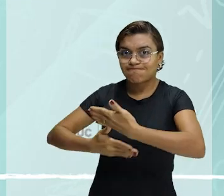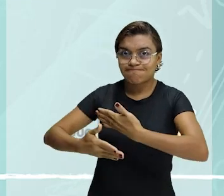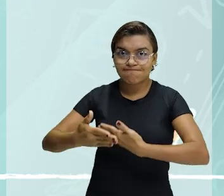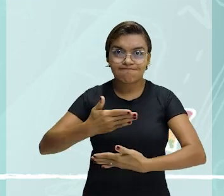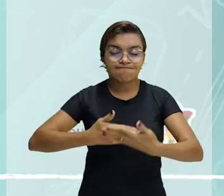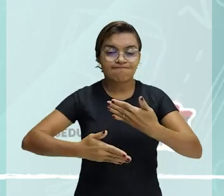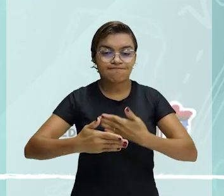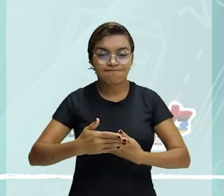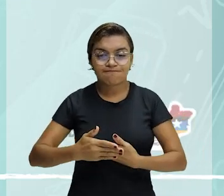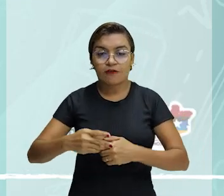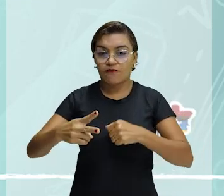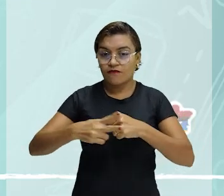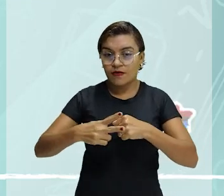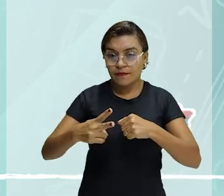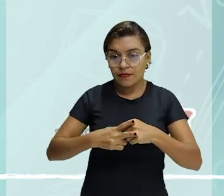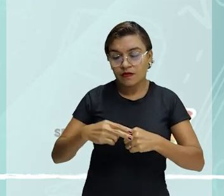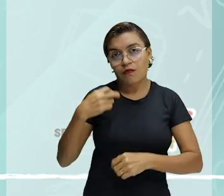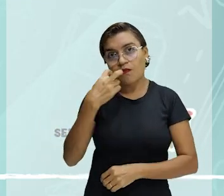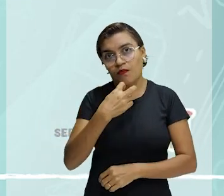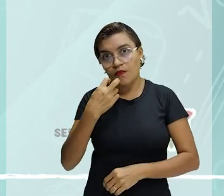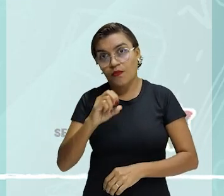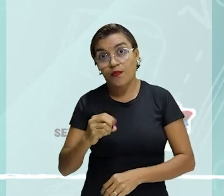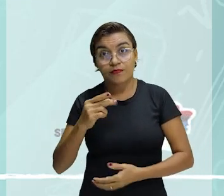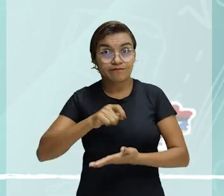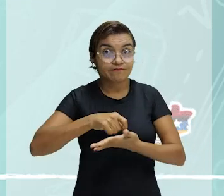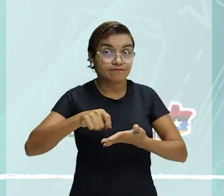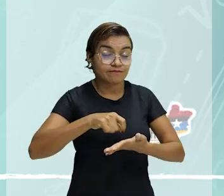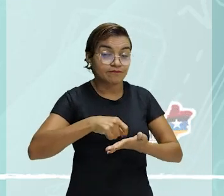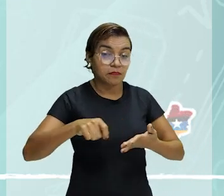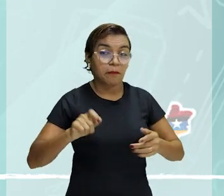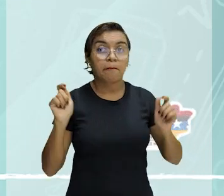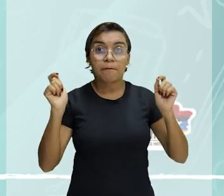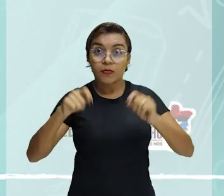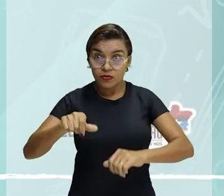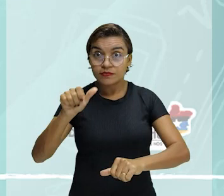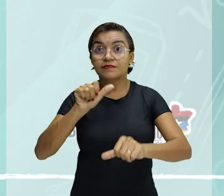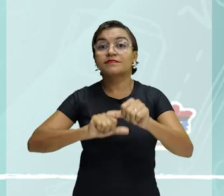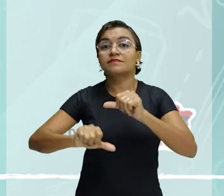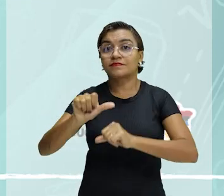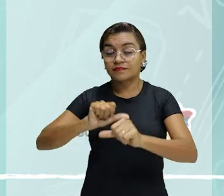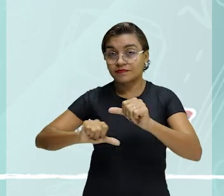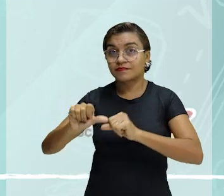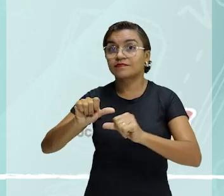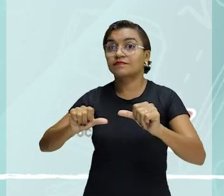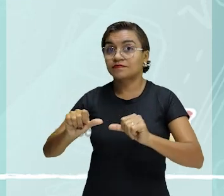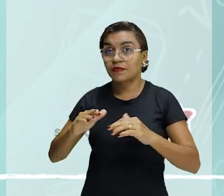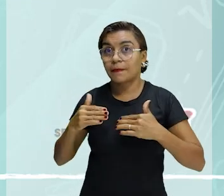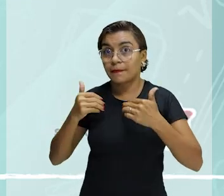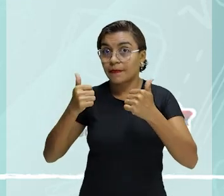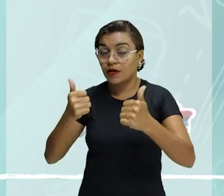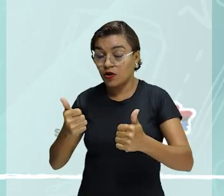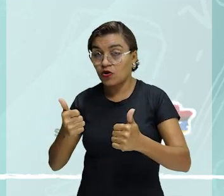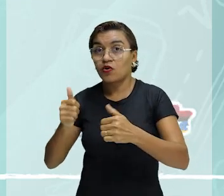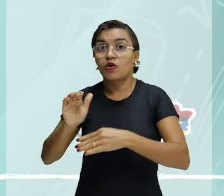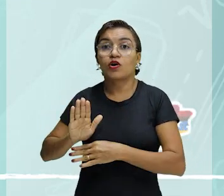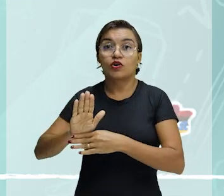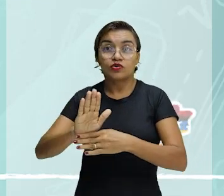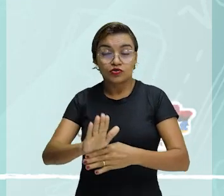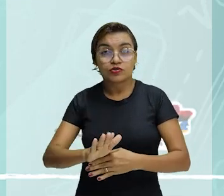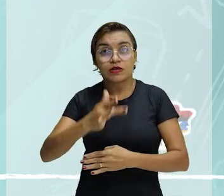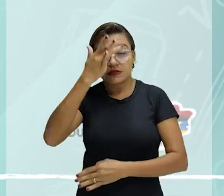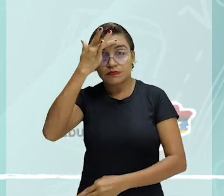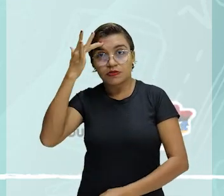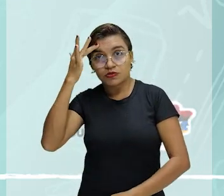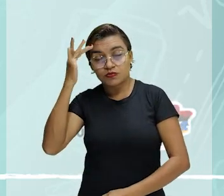sejam elas orais ou escritas, podendo sofrer modificações para melhor atender as necessidades dos falantes.